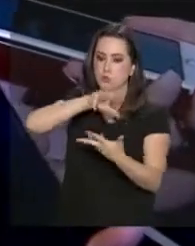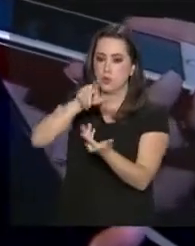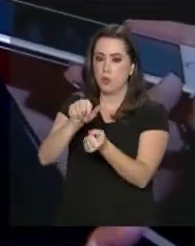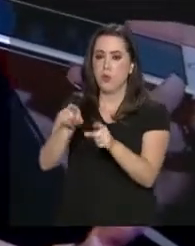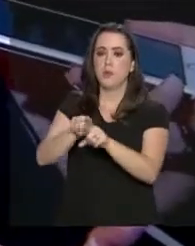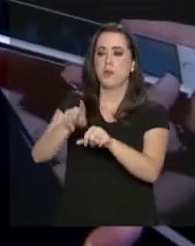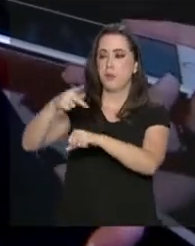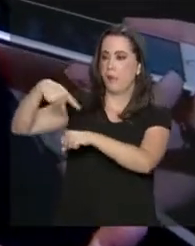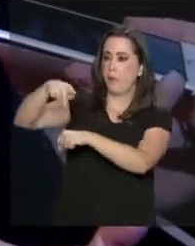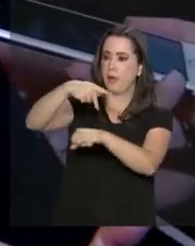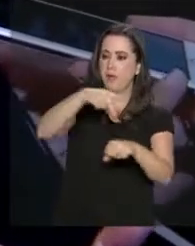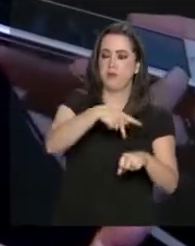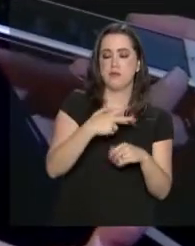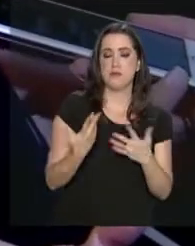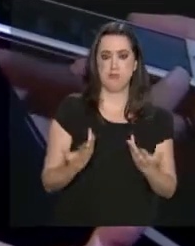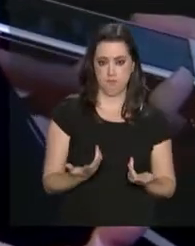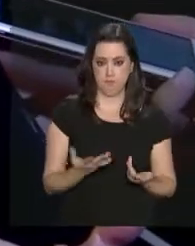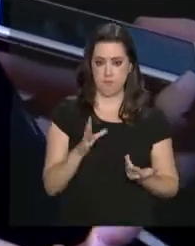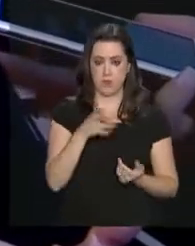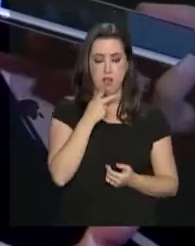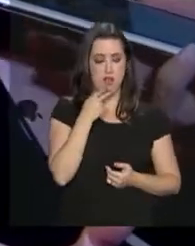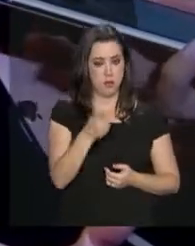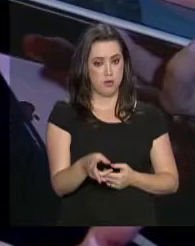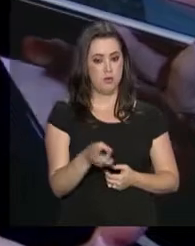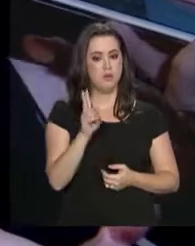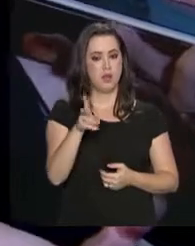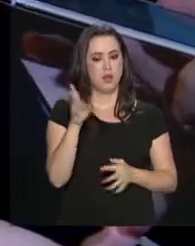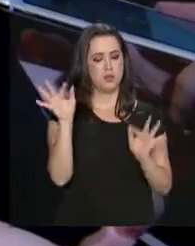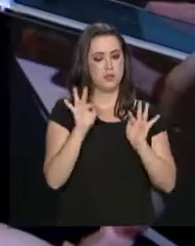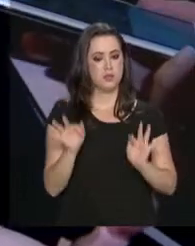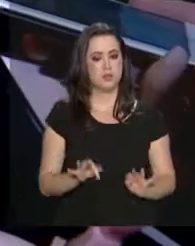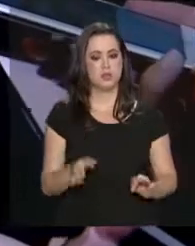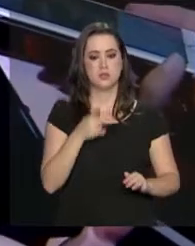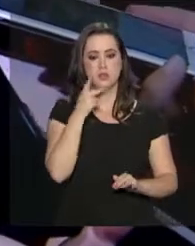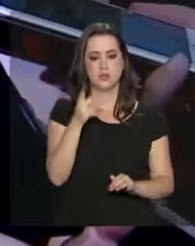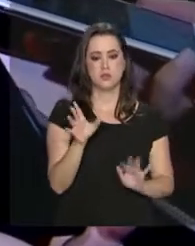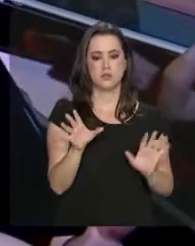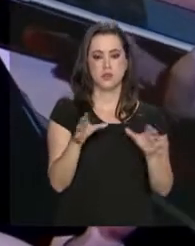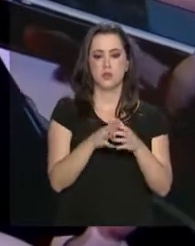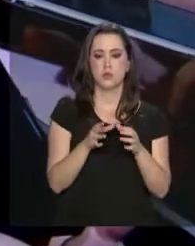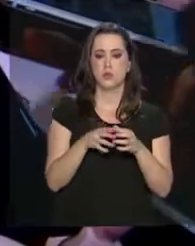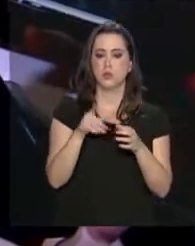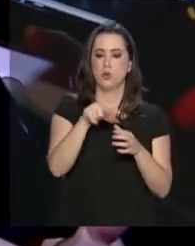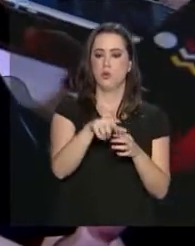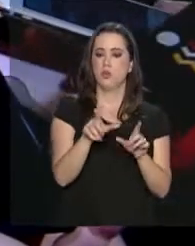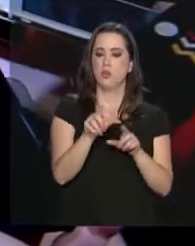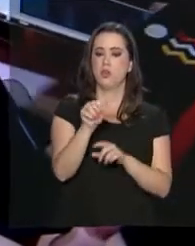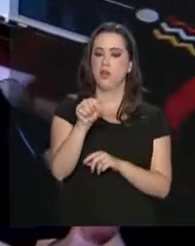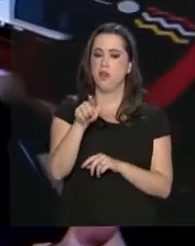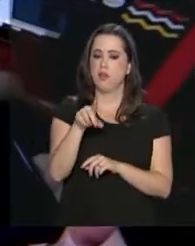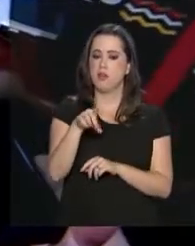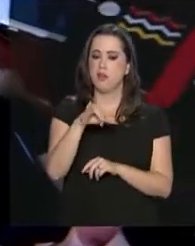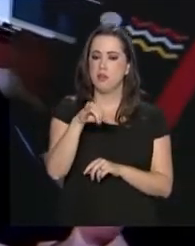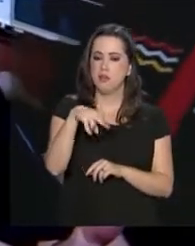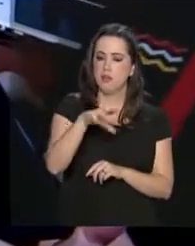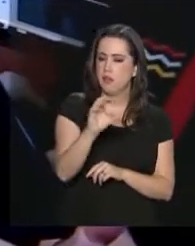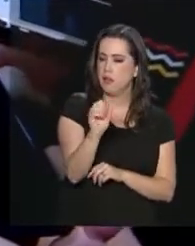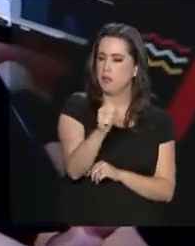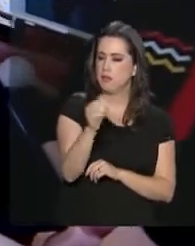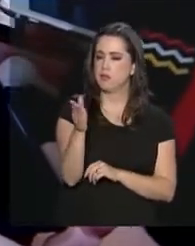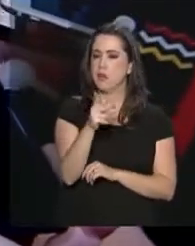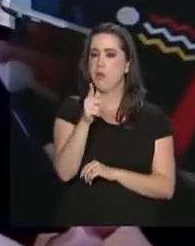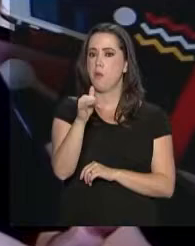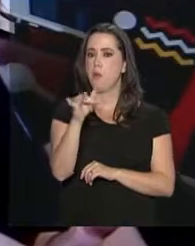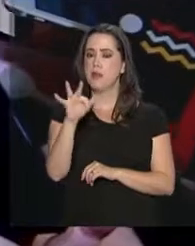até com países. E eu menciono com muita satisfação a questão da aliança para o Pacífico em declaração conjunta